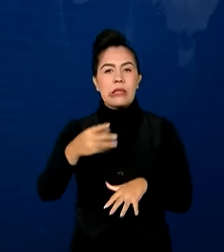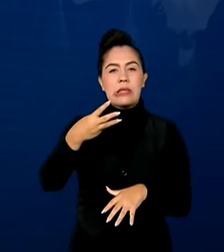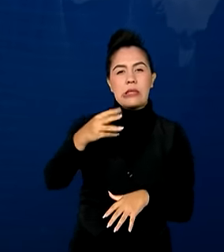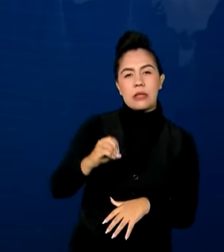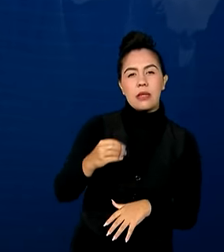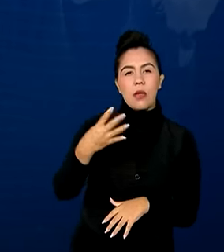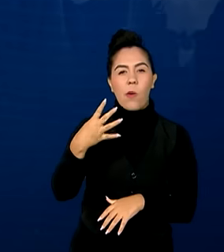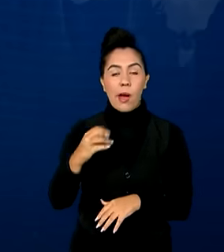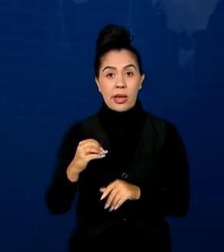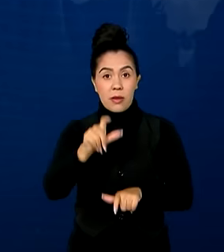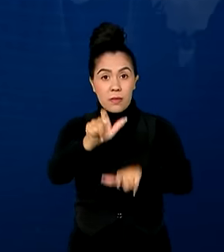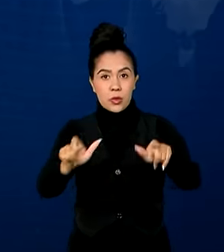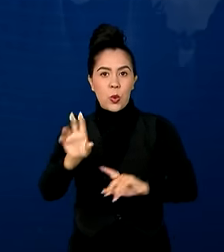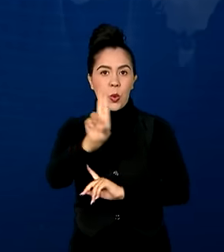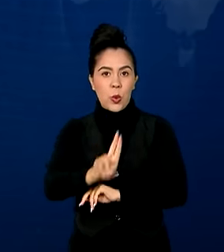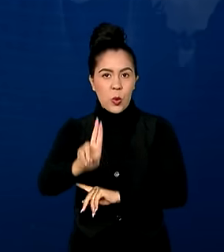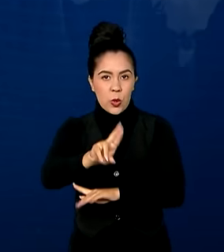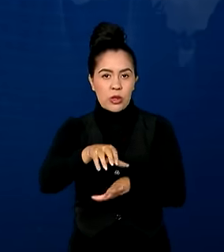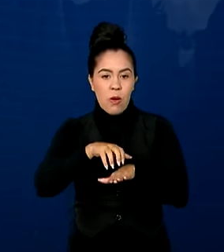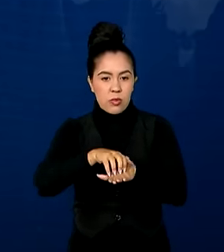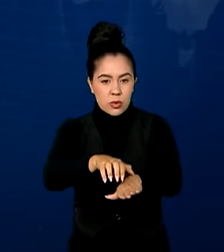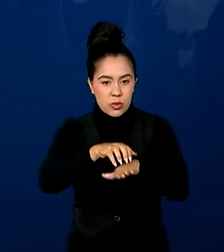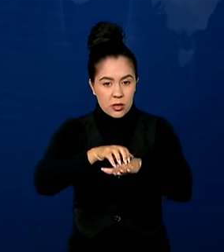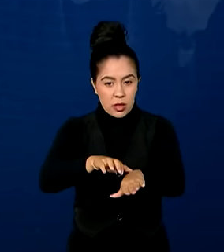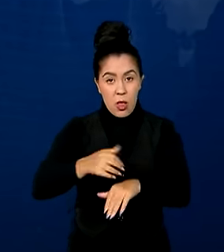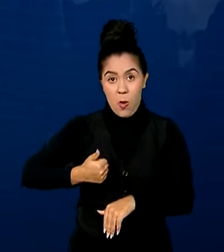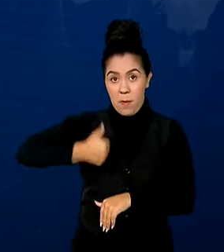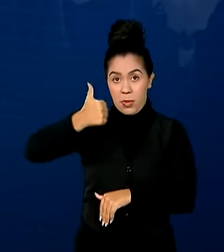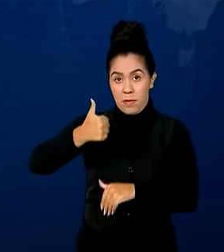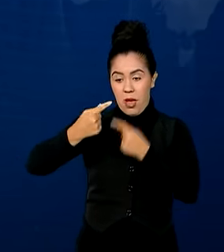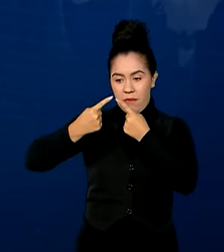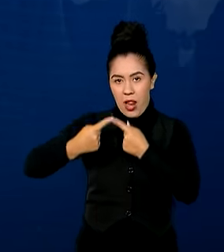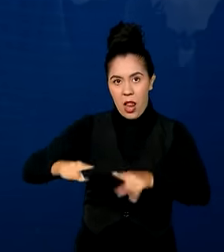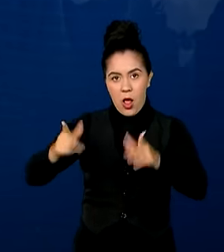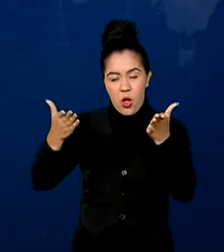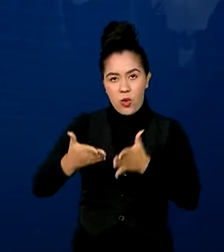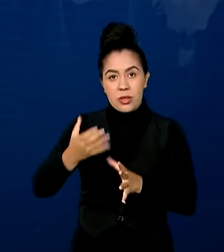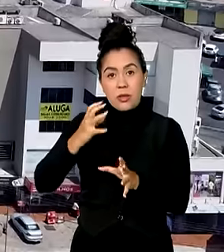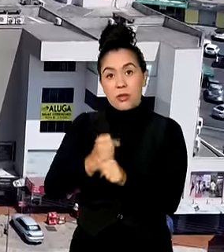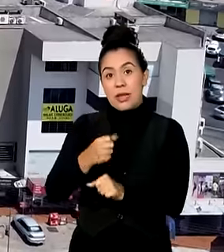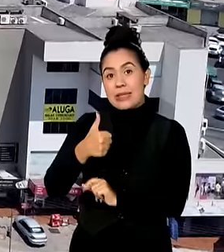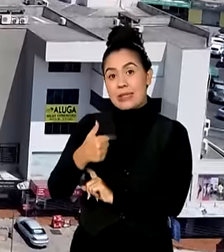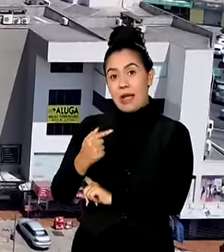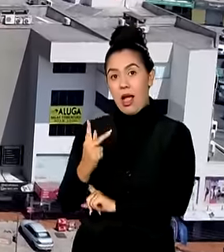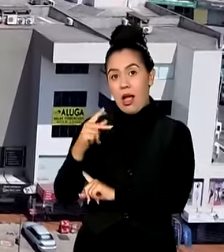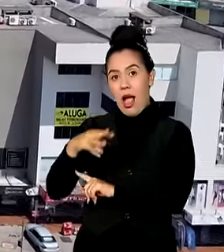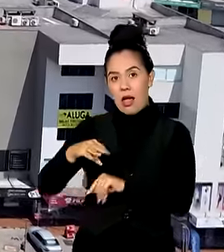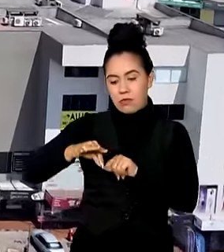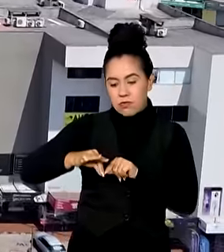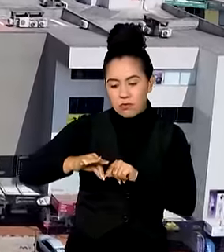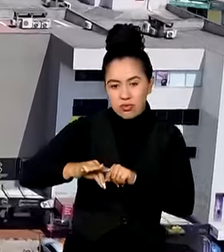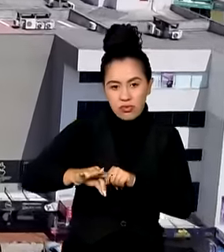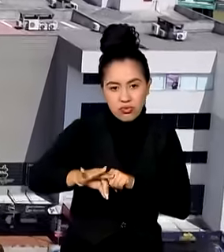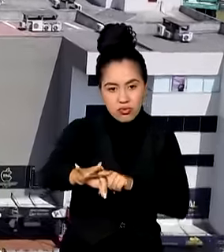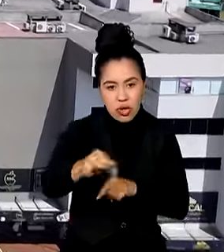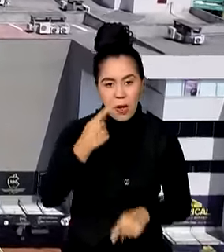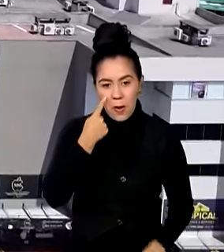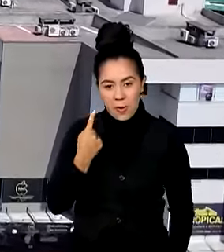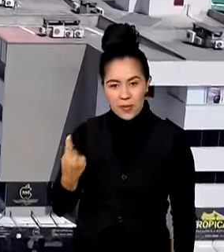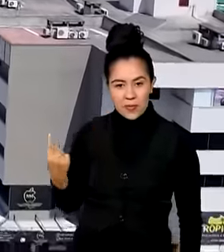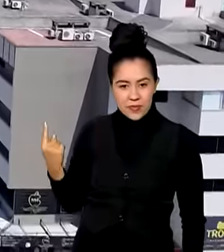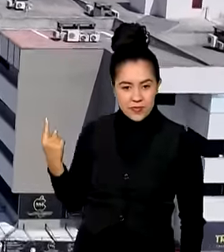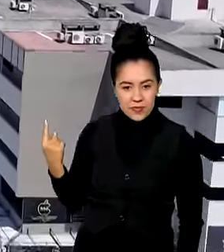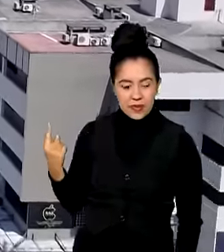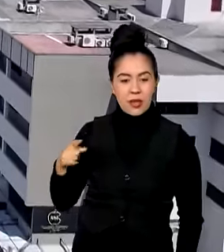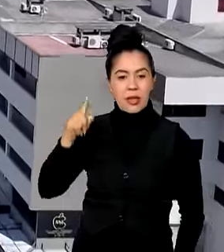primeiro trecho, que será inaugurado nesta sexta-feira, possui 17 quilômetros e é um dos eixos de transporte coletivo